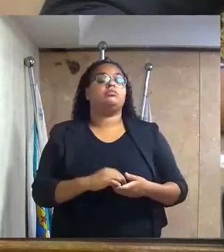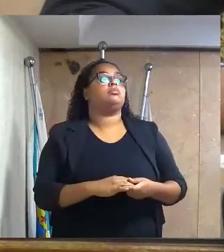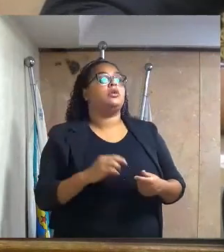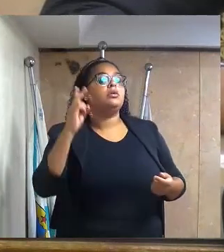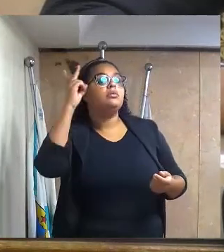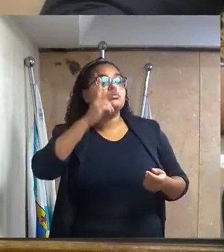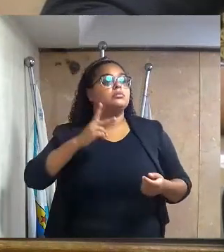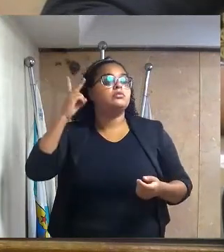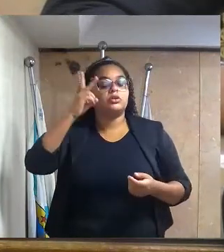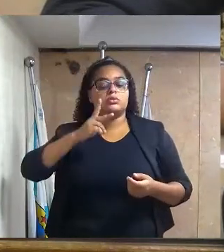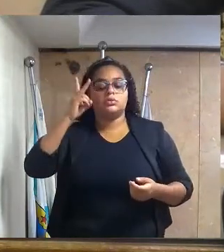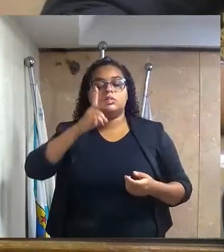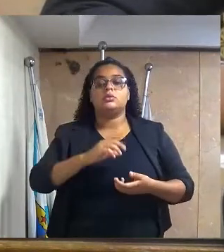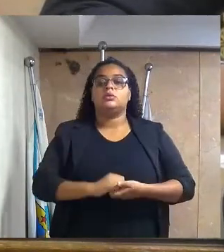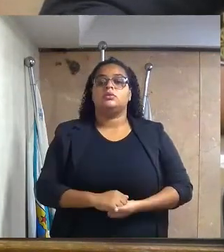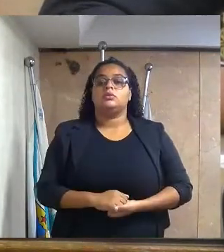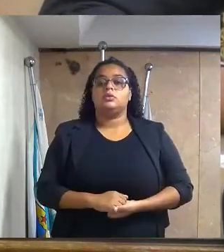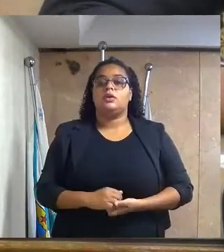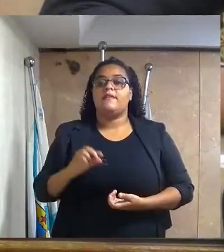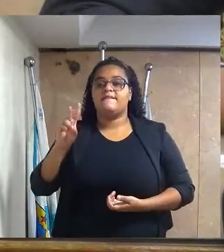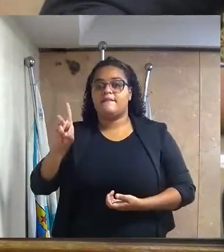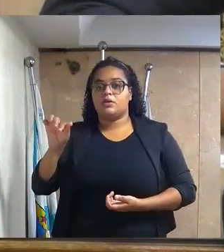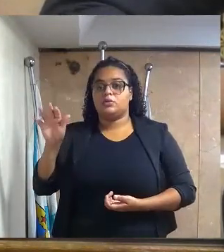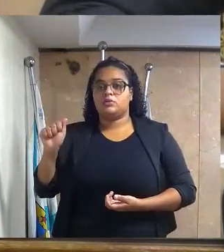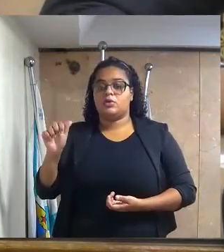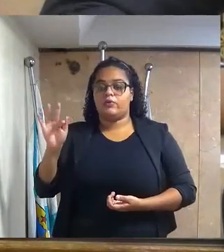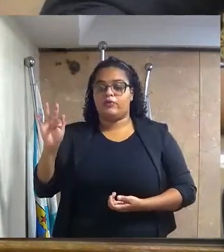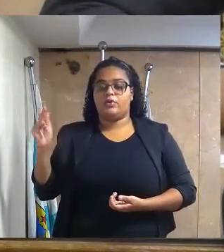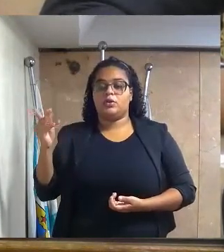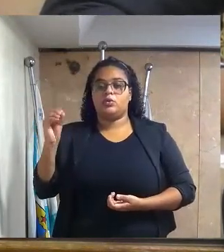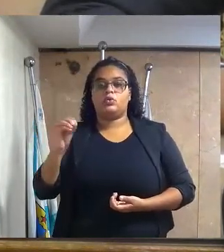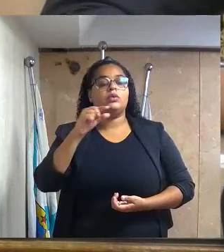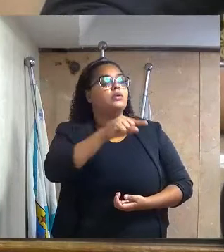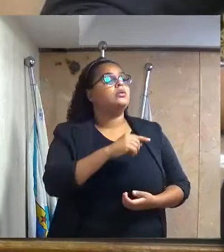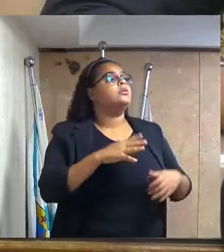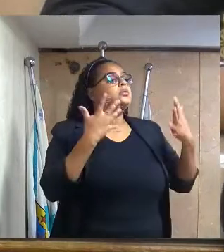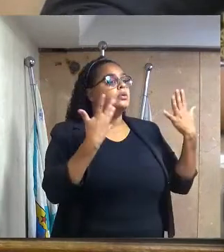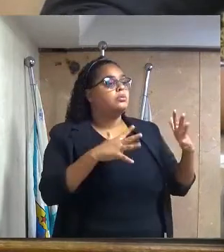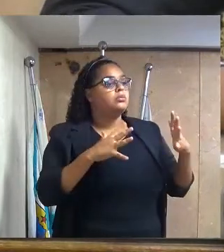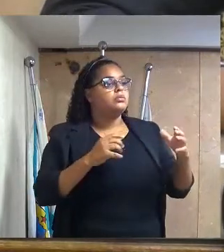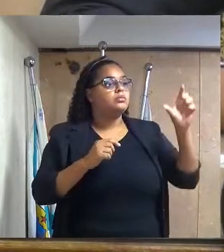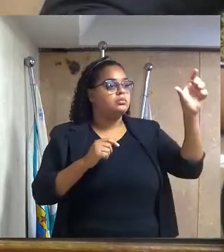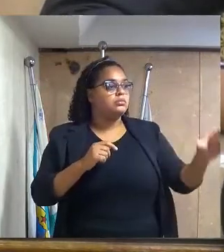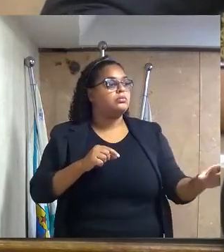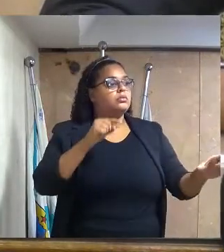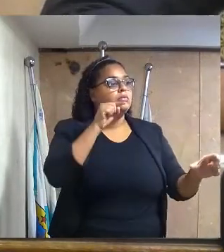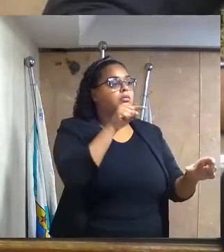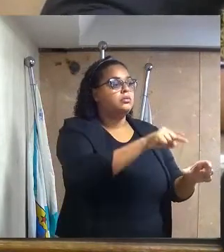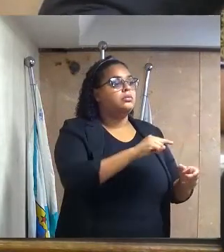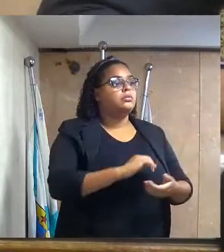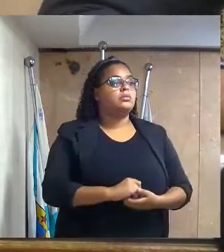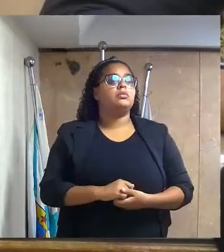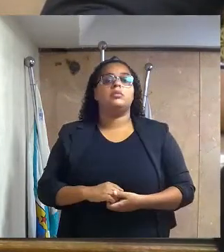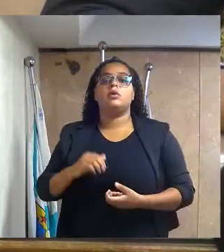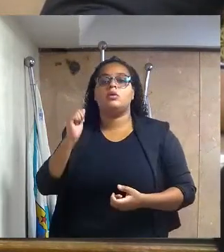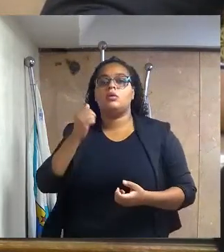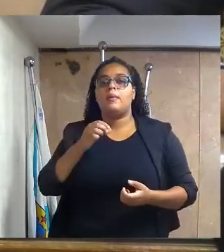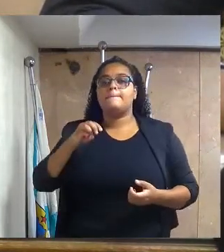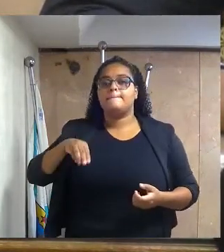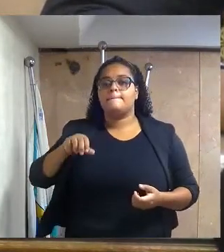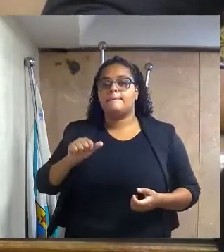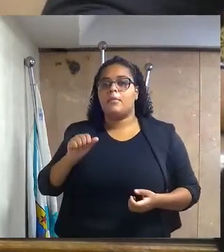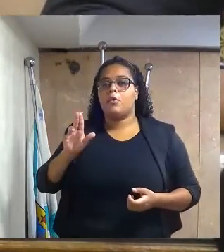excelentíssimo senhor vereador, Valdeci Nunes da Rosa Filho, considerando moções e congratulações, ao licencioso senhor